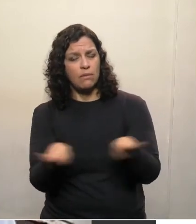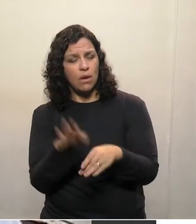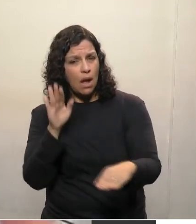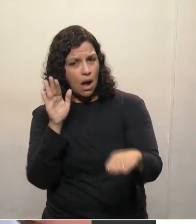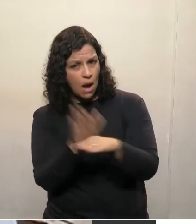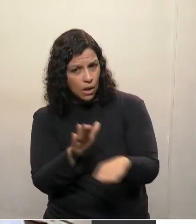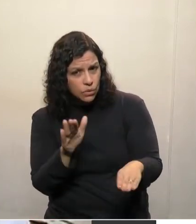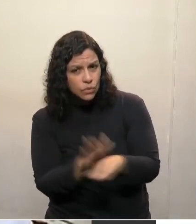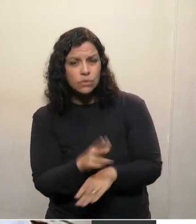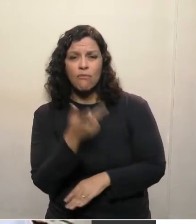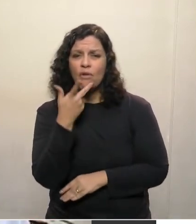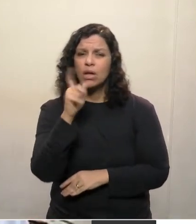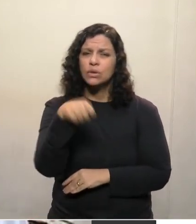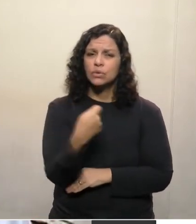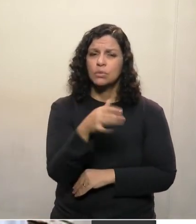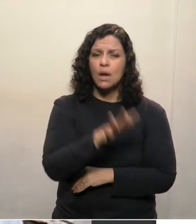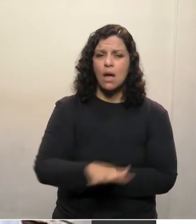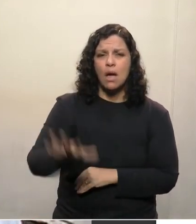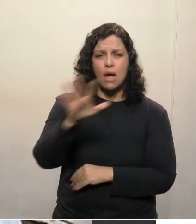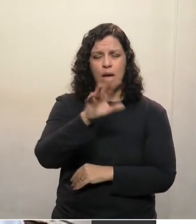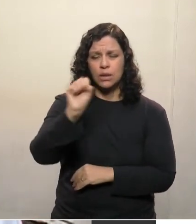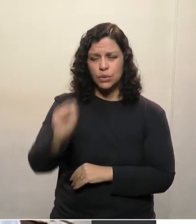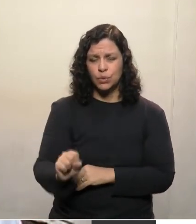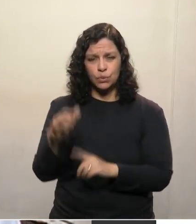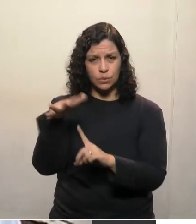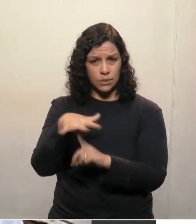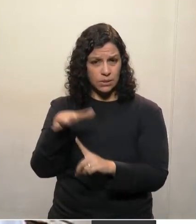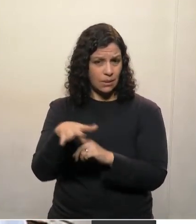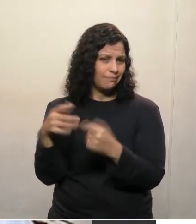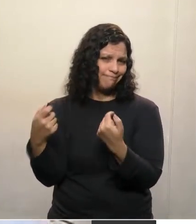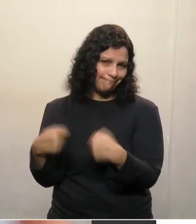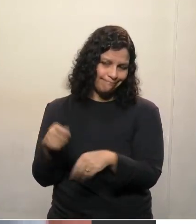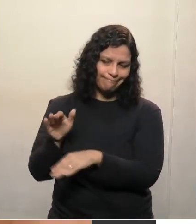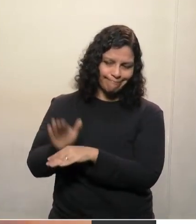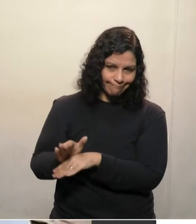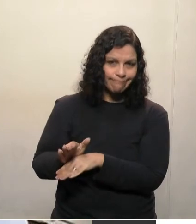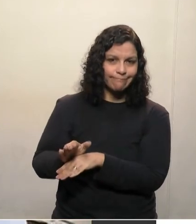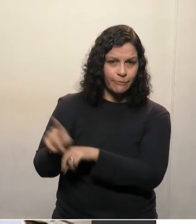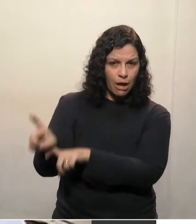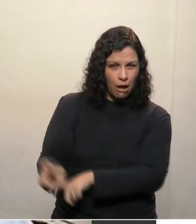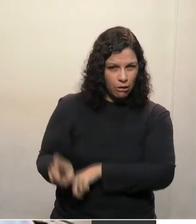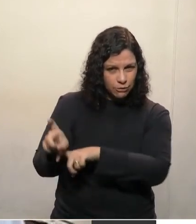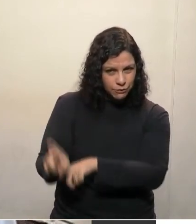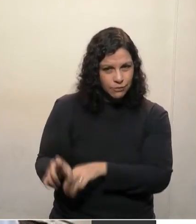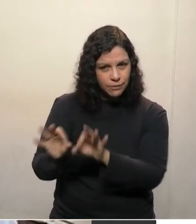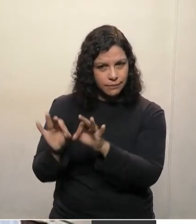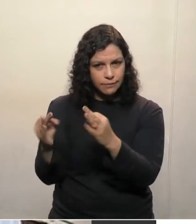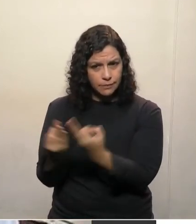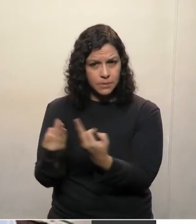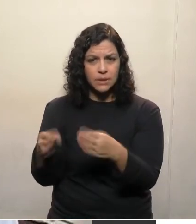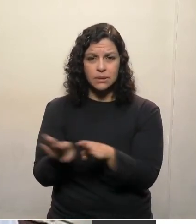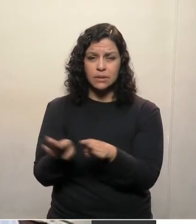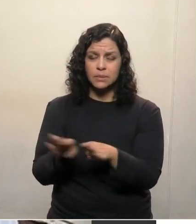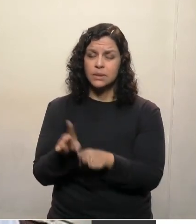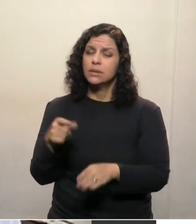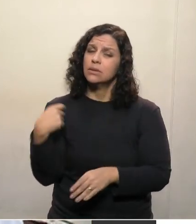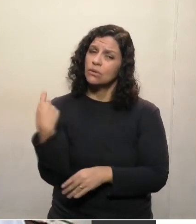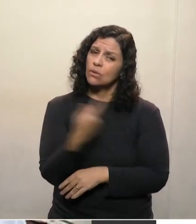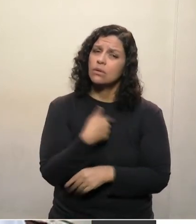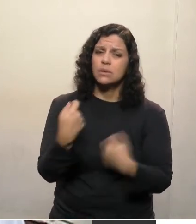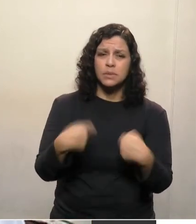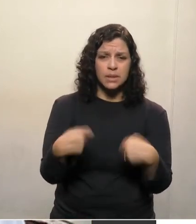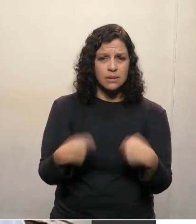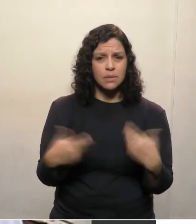contribuição e falar um pouco da situação aqui do região sul do estado do Paraná, em relação à agricultura familiar, aos pontos que nós precisamos aqui